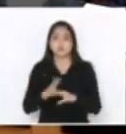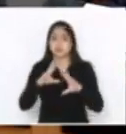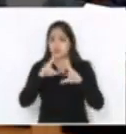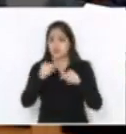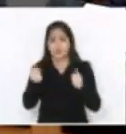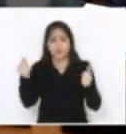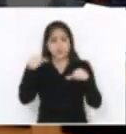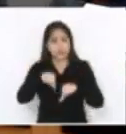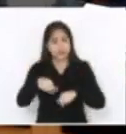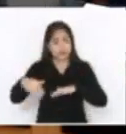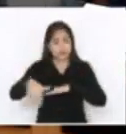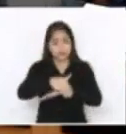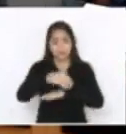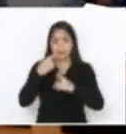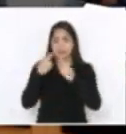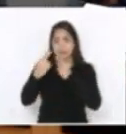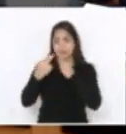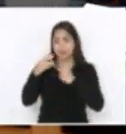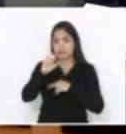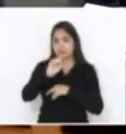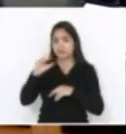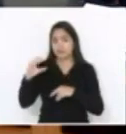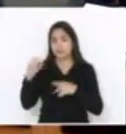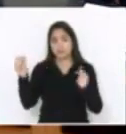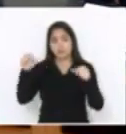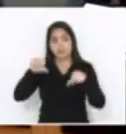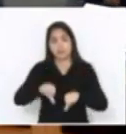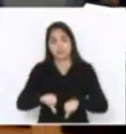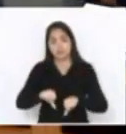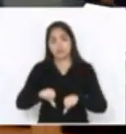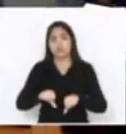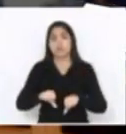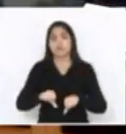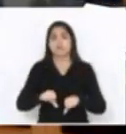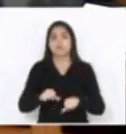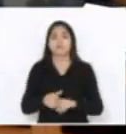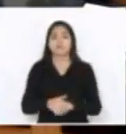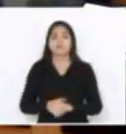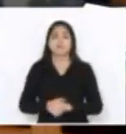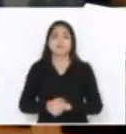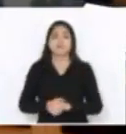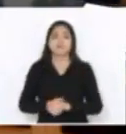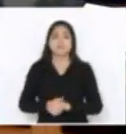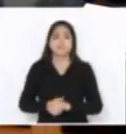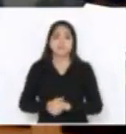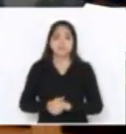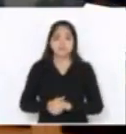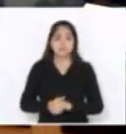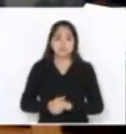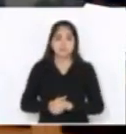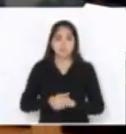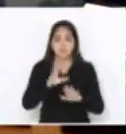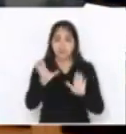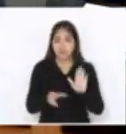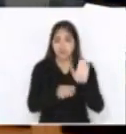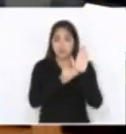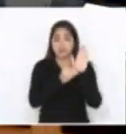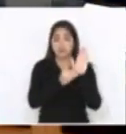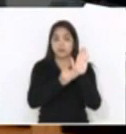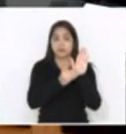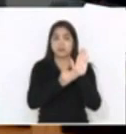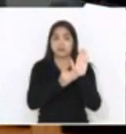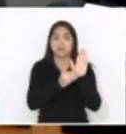Ele está vendo aí a situação, é quase calamitosa as rodovias estaduais em Santa Catarina. Então, emenda de primeira hora,